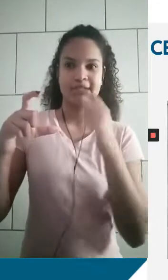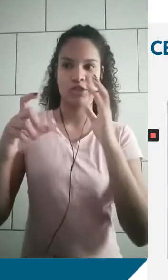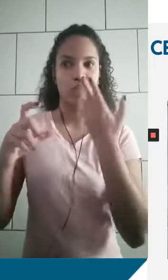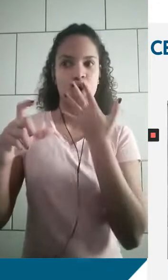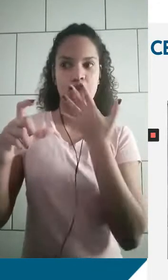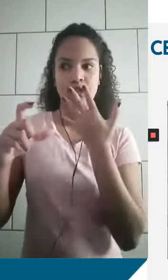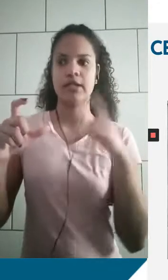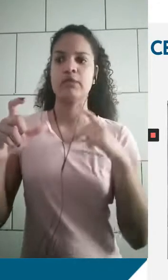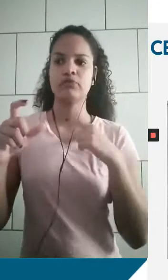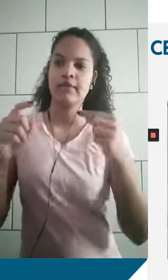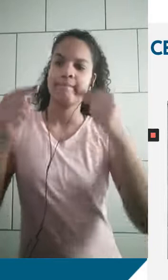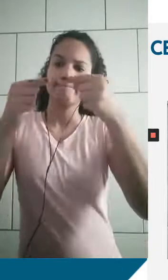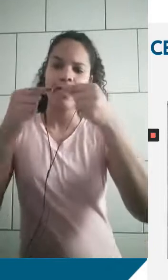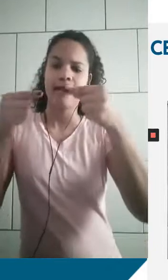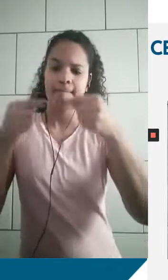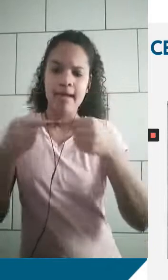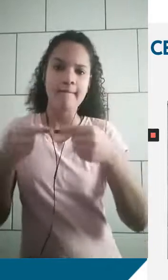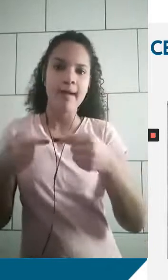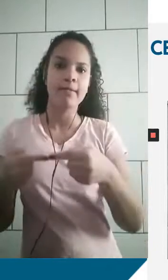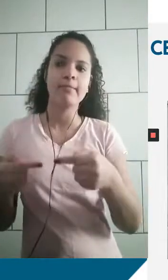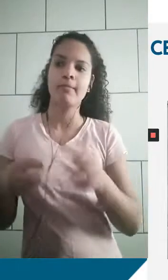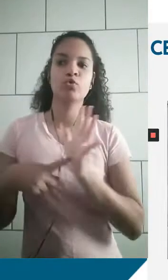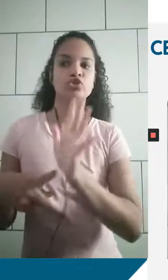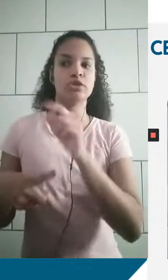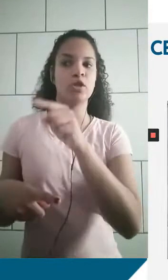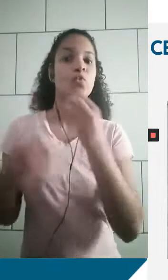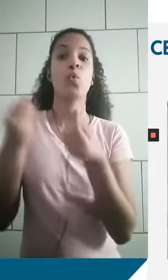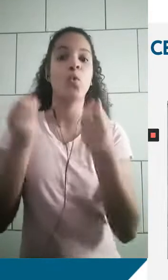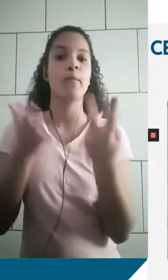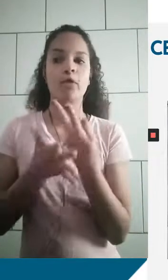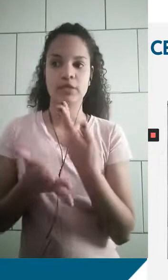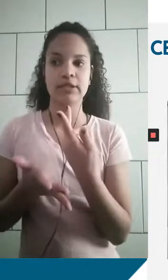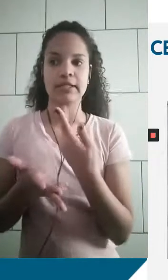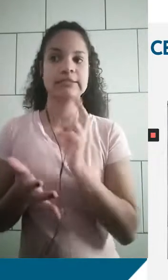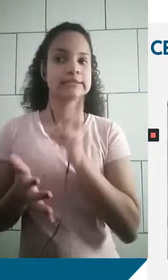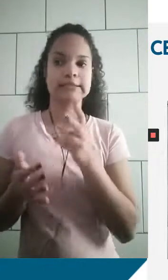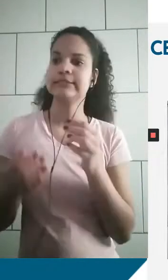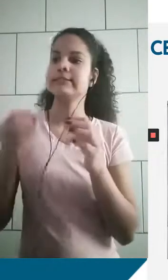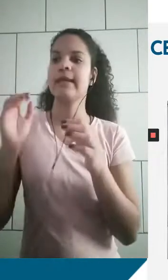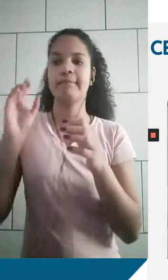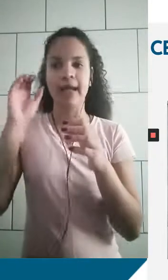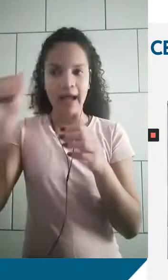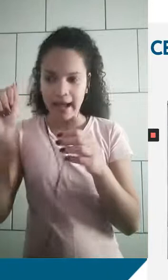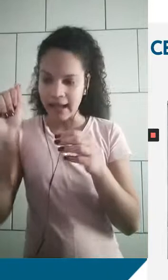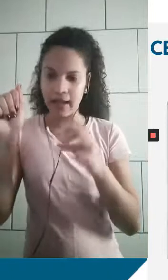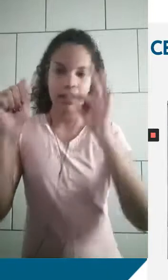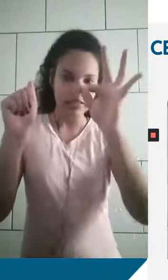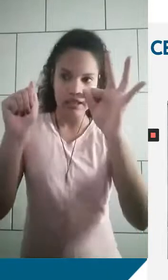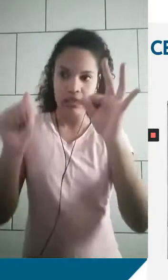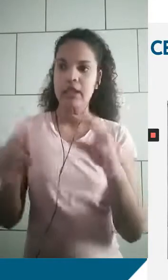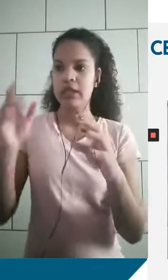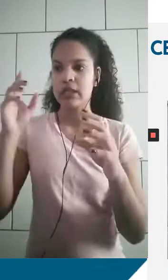ligações da timina com adenina, da guanina com citosina. Então, adenina com timina e citosina com guanina. É sempre